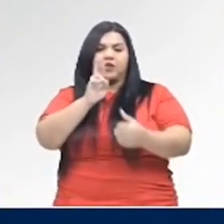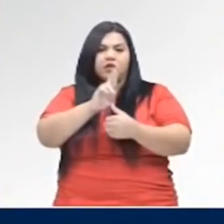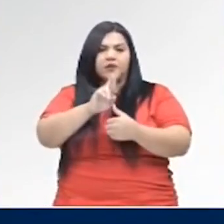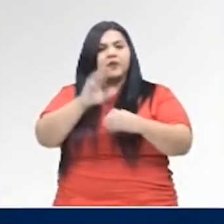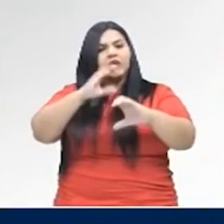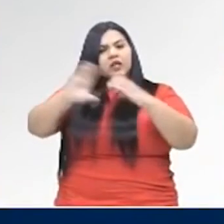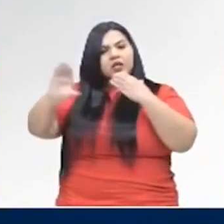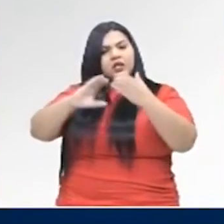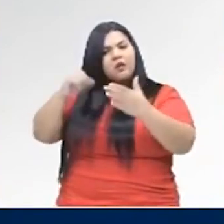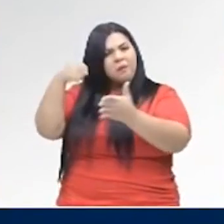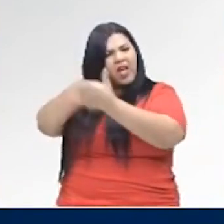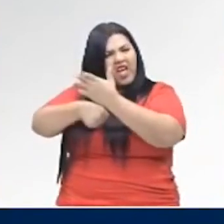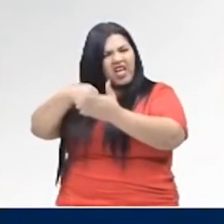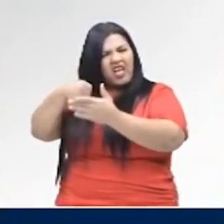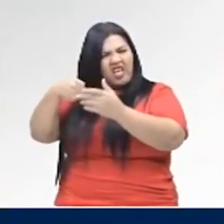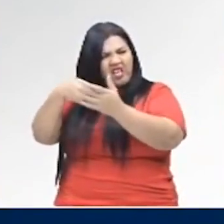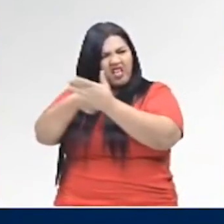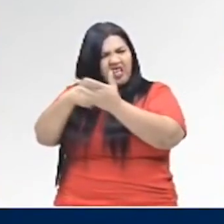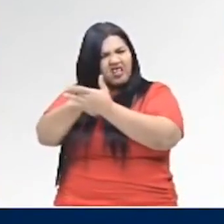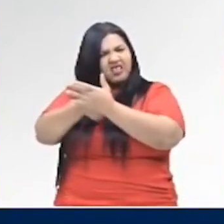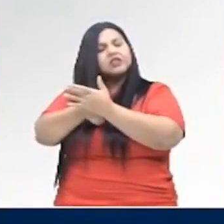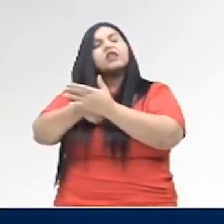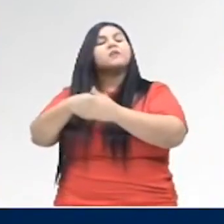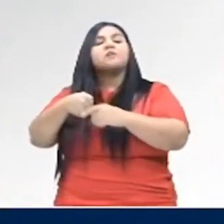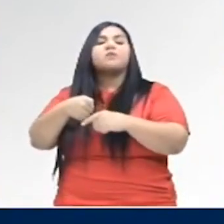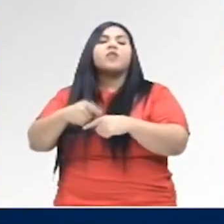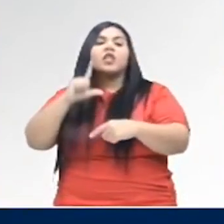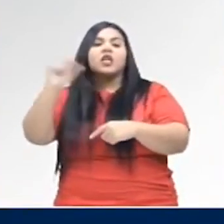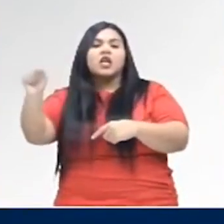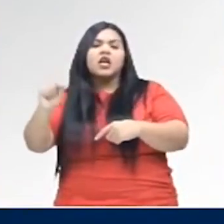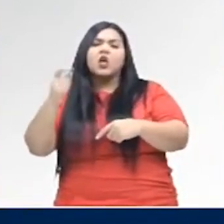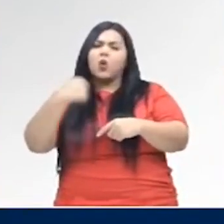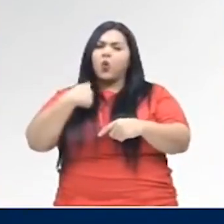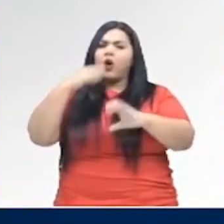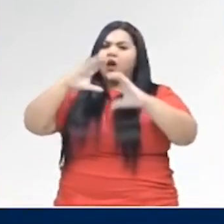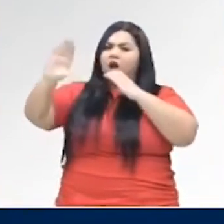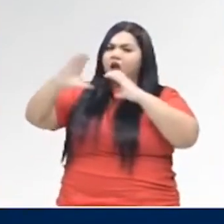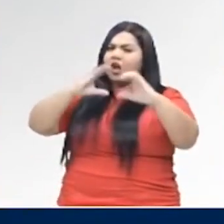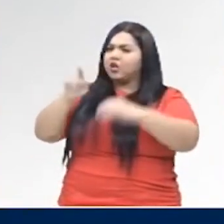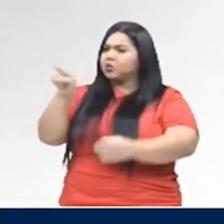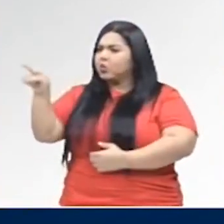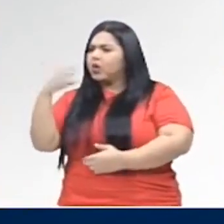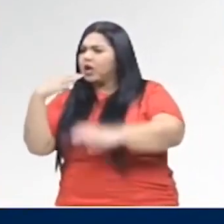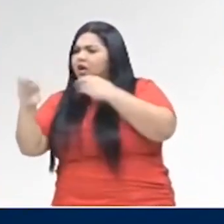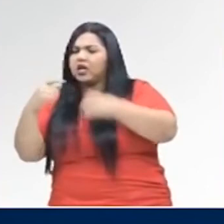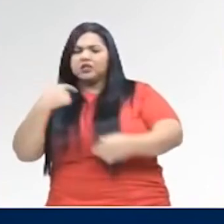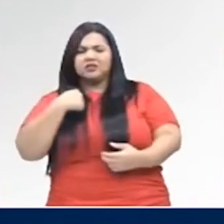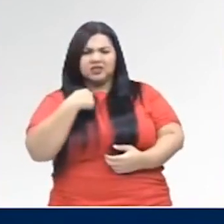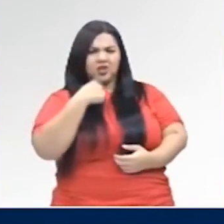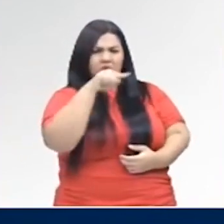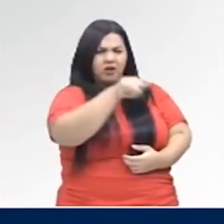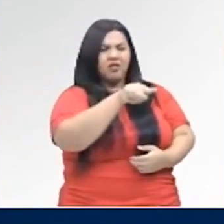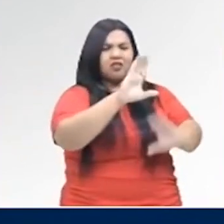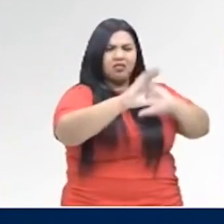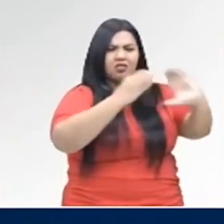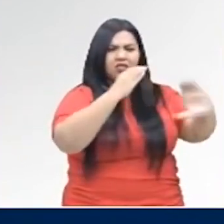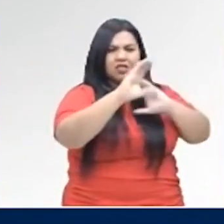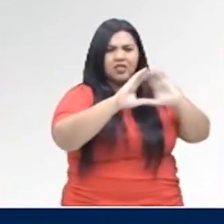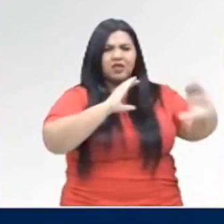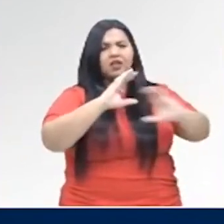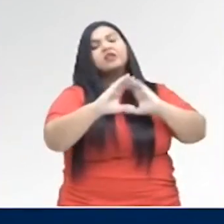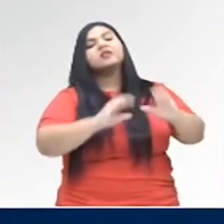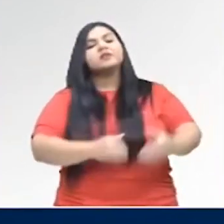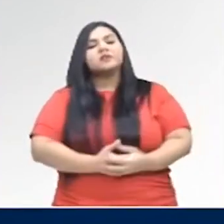cantar, bater e partir. Eu canto, tu cantas, ele canta, nós cantamos, vós cantais, eles cantam. Eu cantei, tu cantaste, ele cantou, nós cantamos, vós